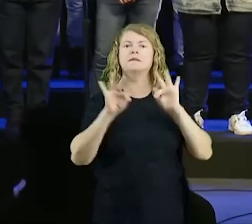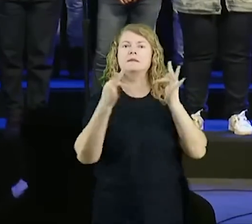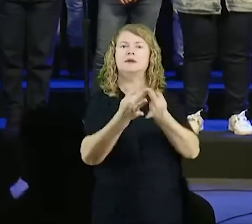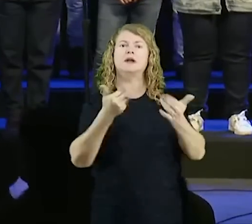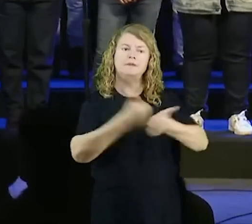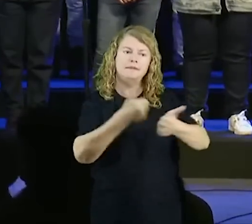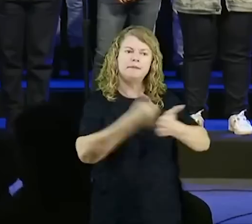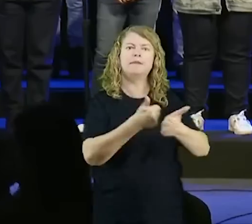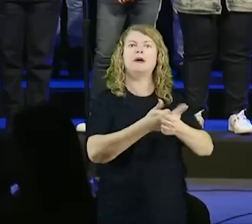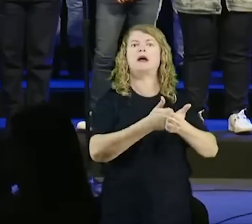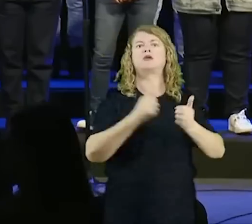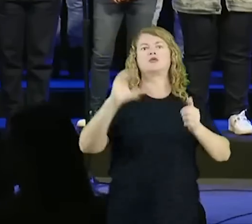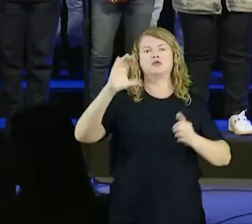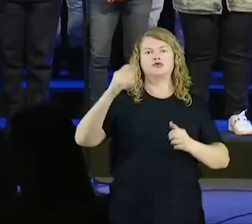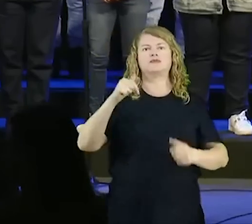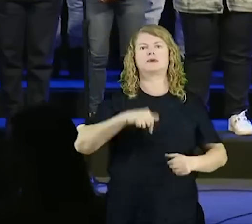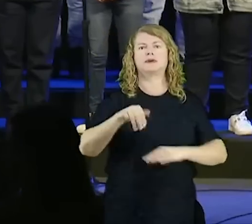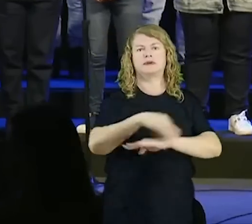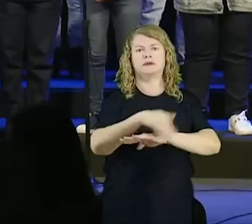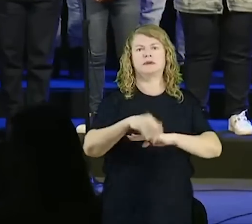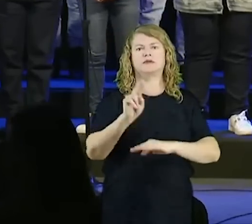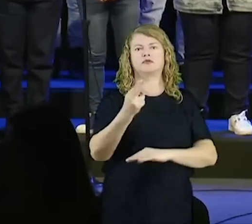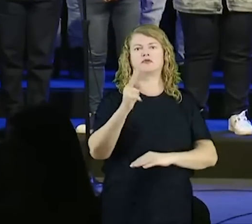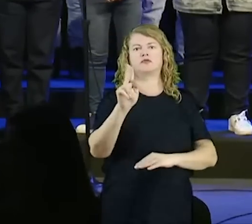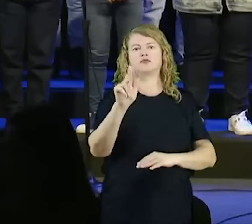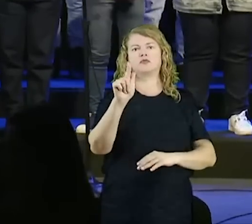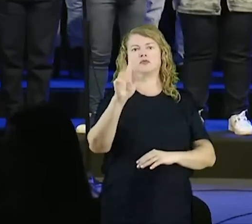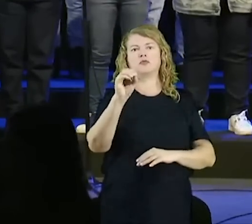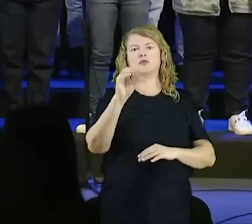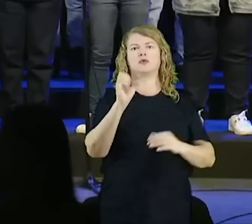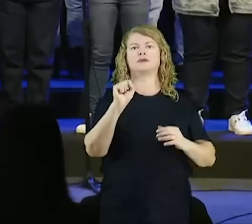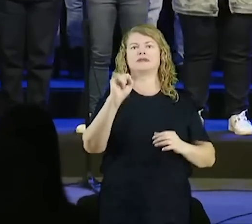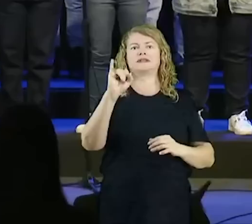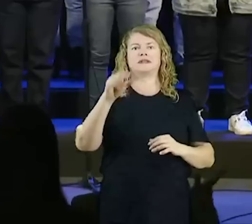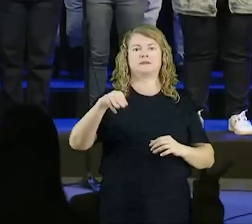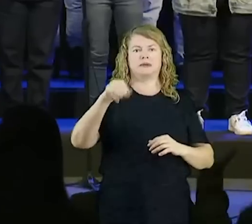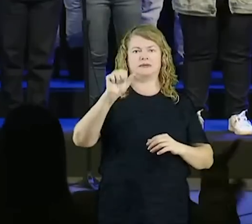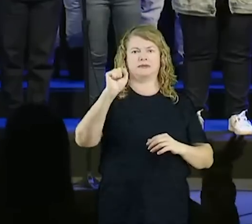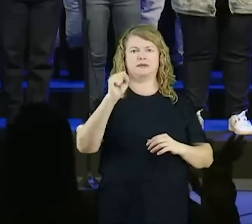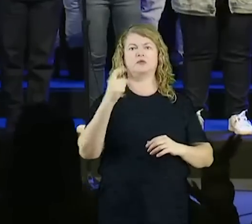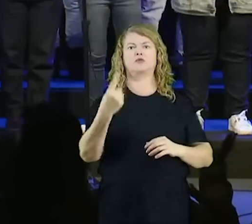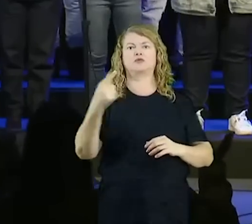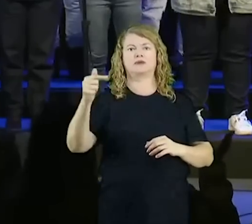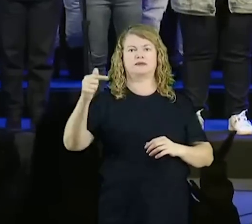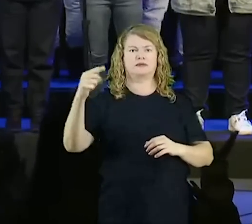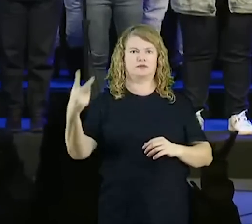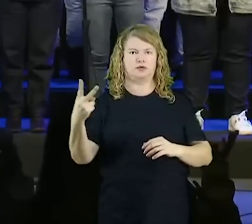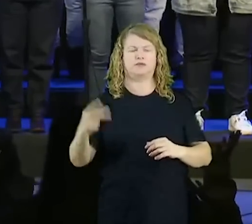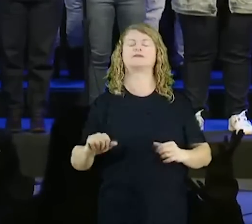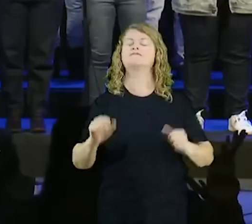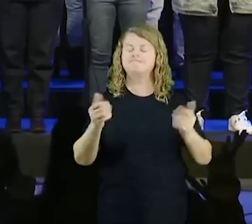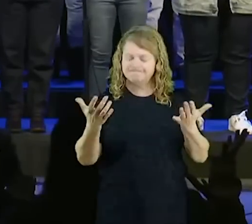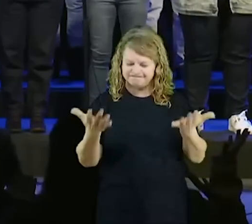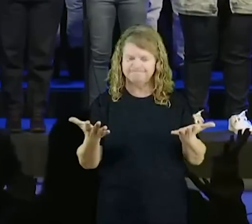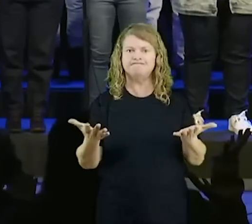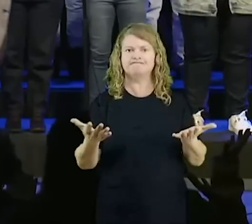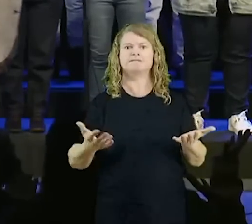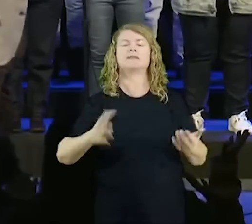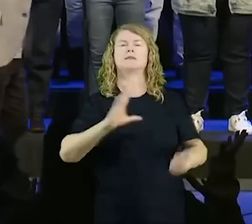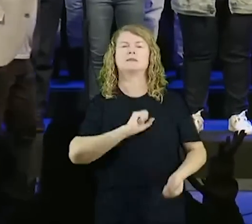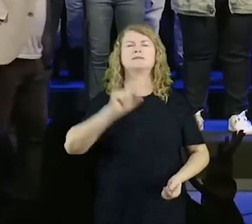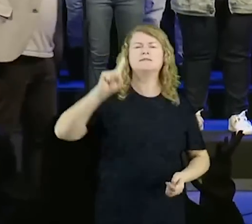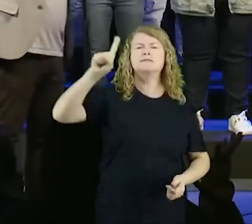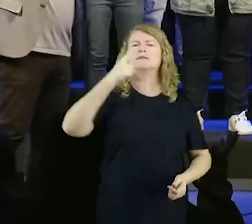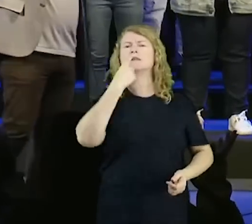a Avenida Desembargador Gossimo, de 1772, amém? Levante sua mão, levante sua mão, que o amor de Deus, o nosso Pai, é a graça,